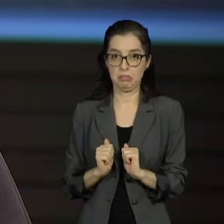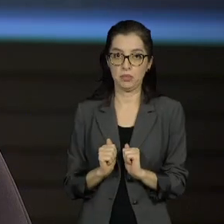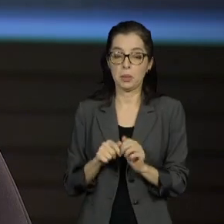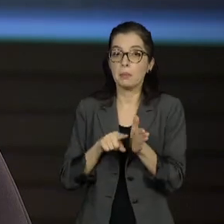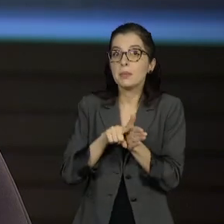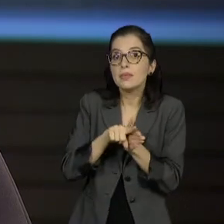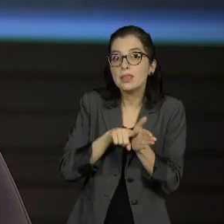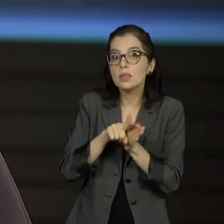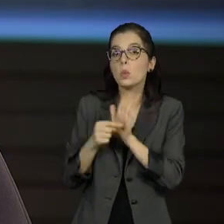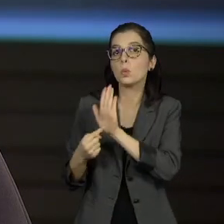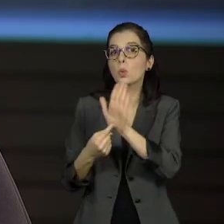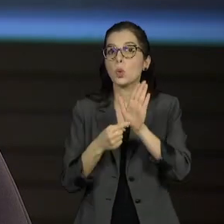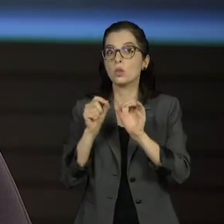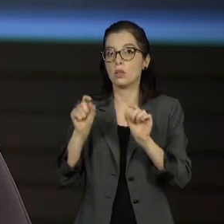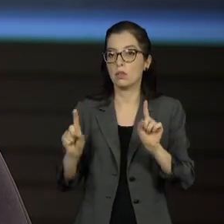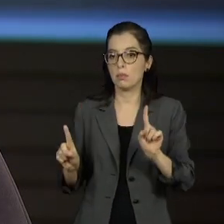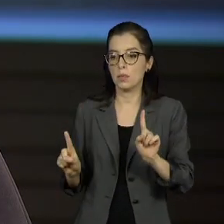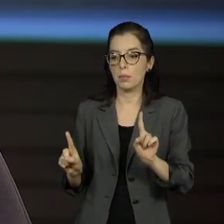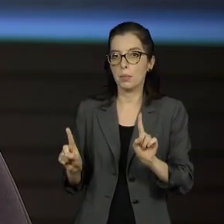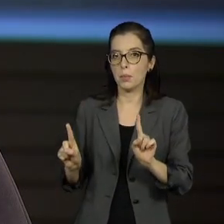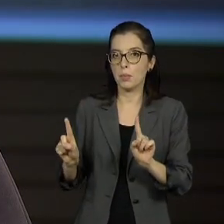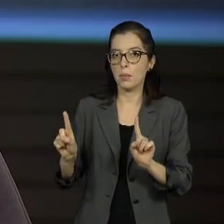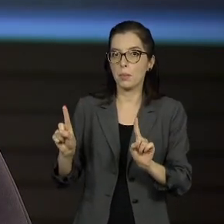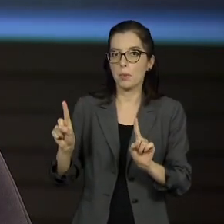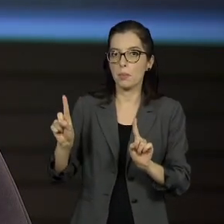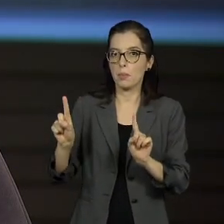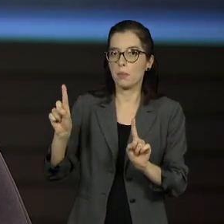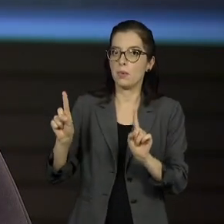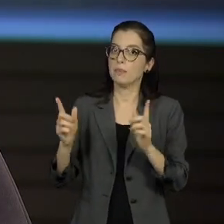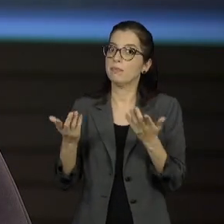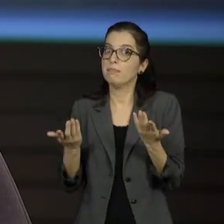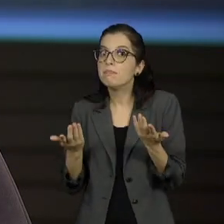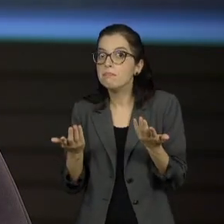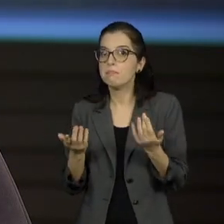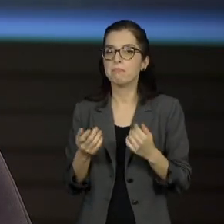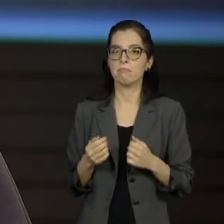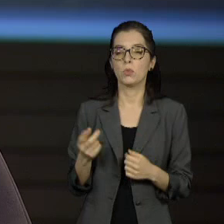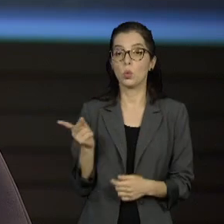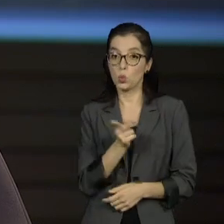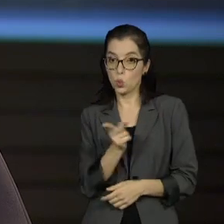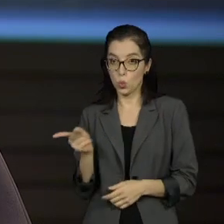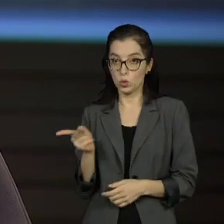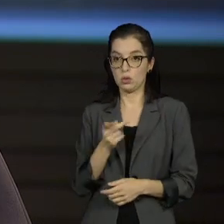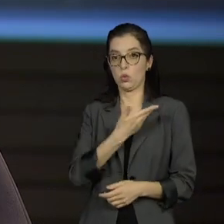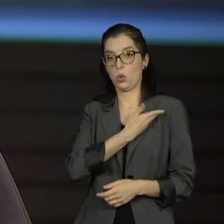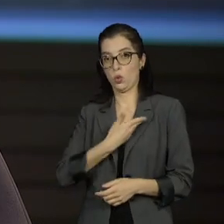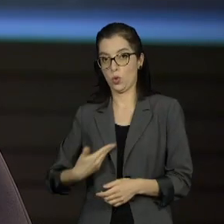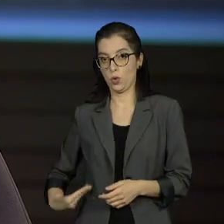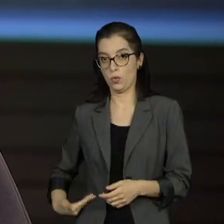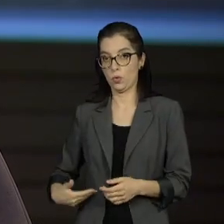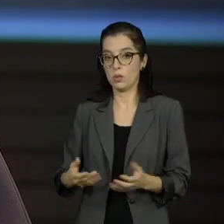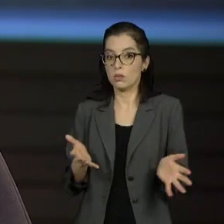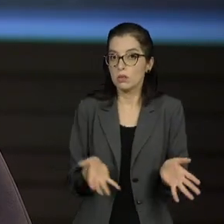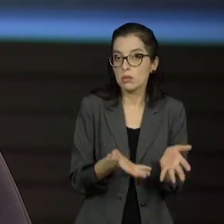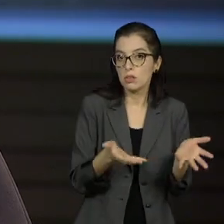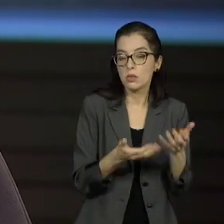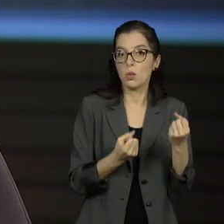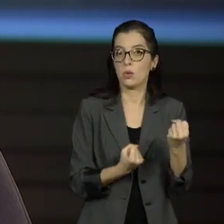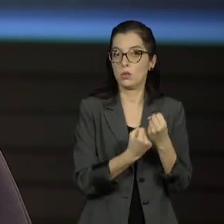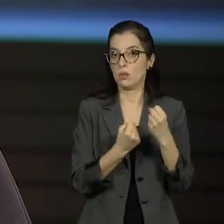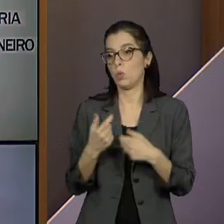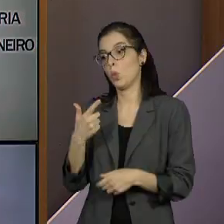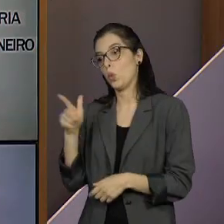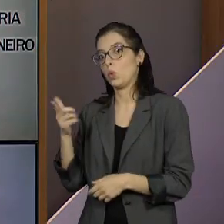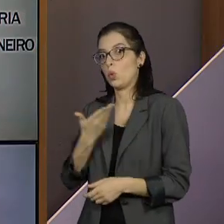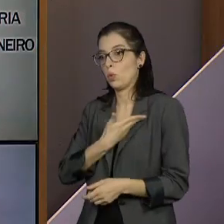mostra os números mais próximos que já estão, mas são dois casos em que o governador, relativamente bem avaliado, está tendo dificuldades